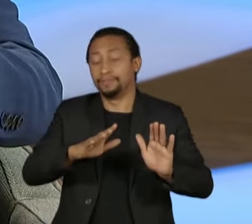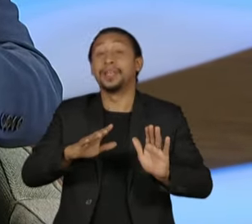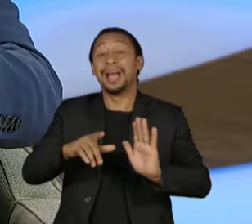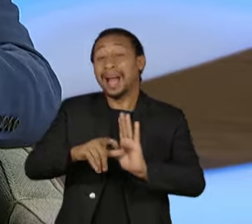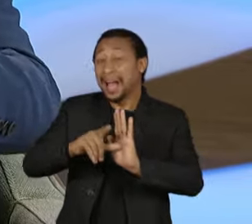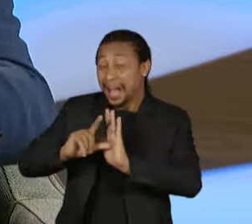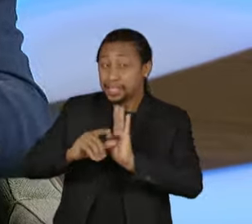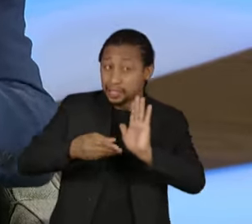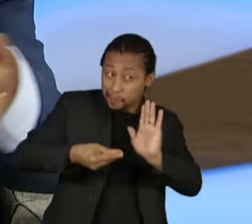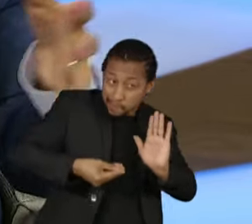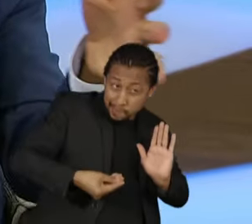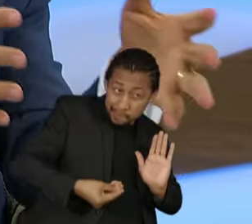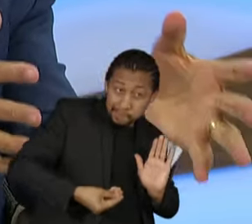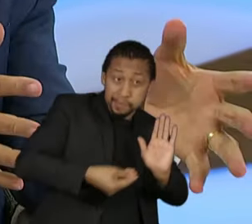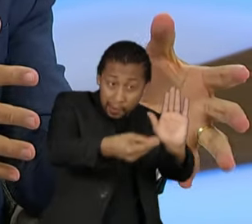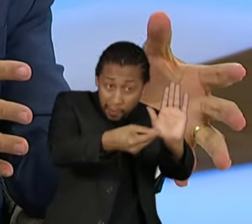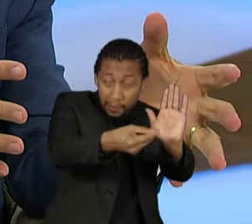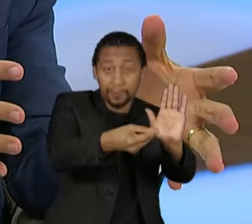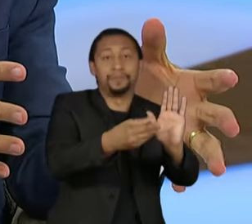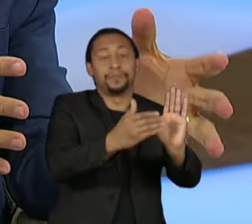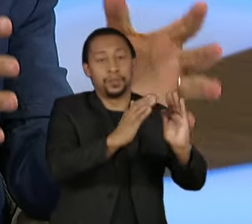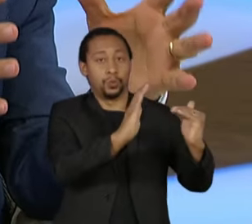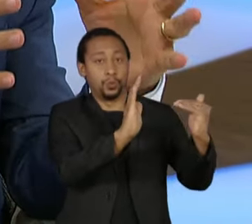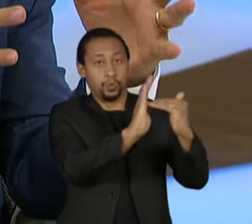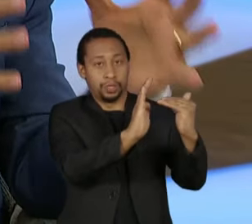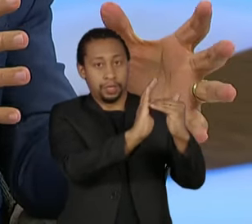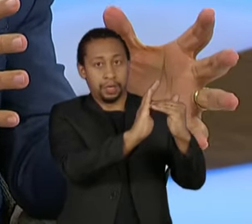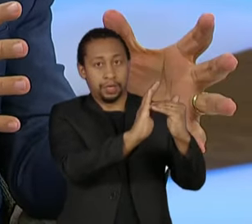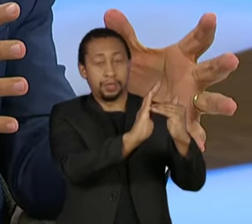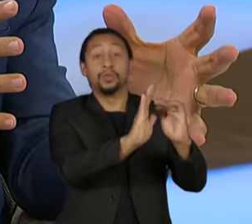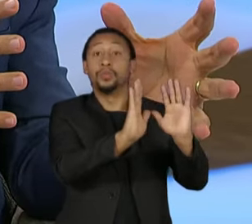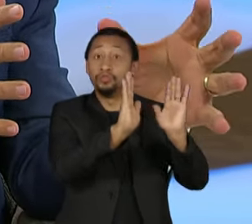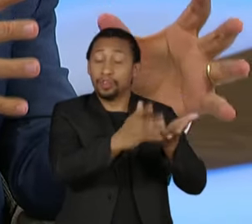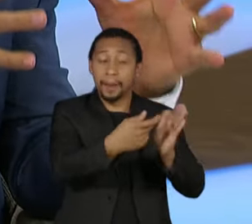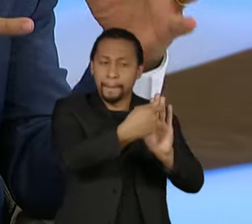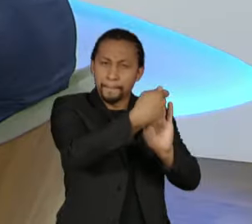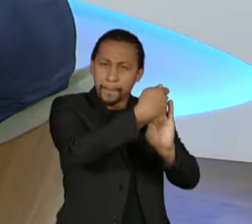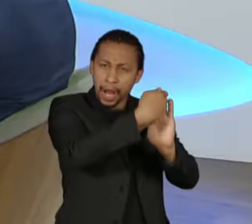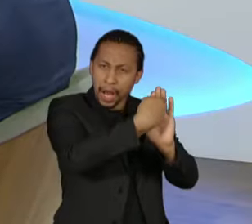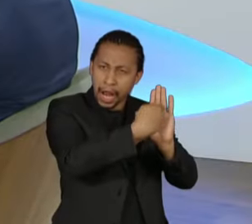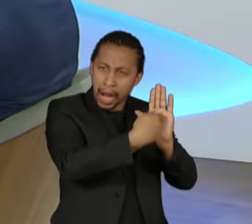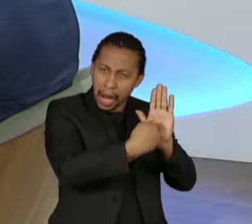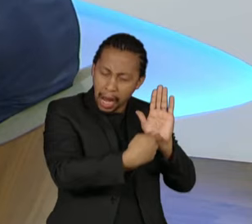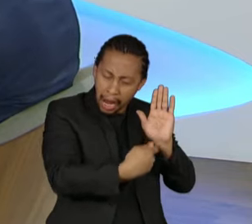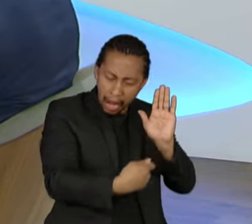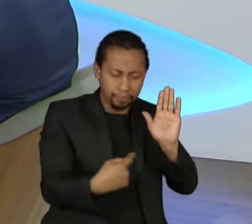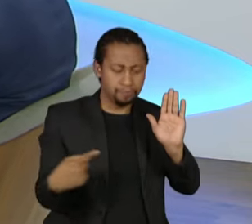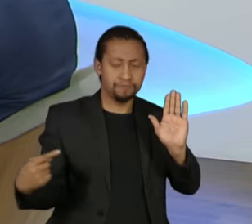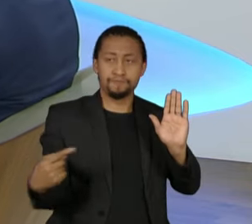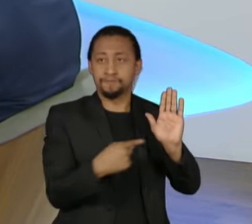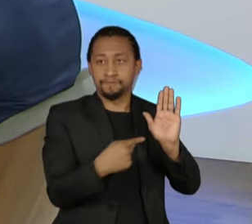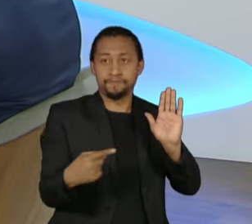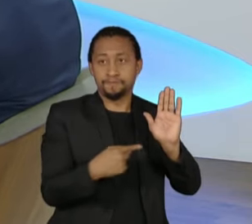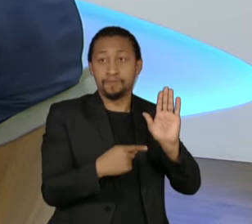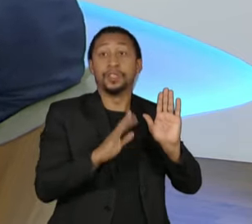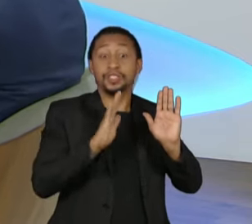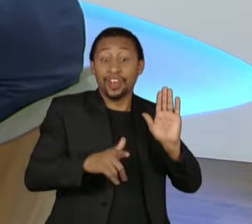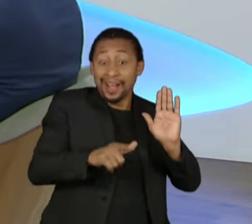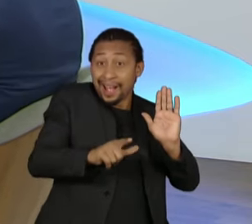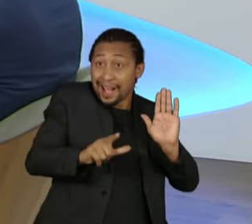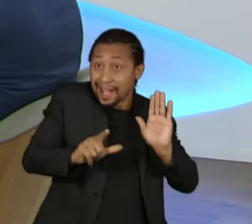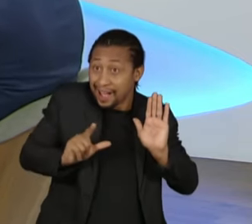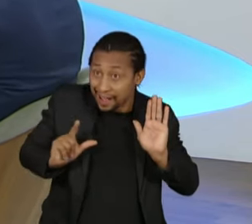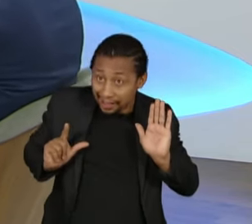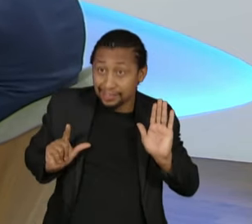no Senado, ali já ser um texto que foi bastante negociado.